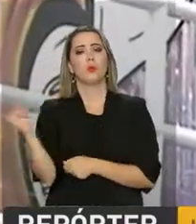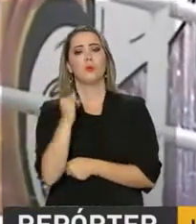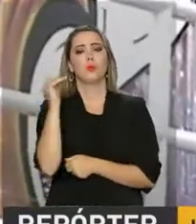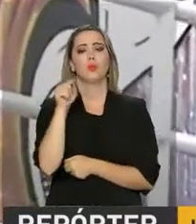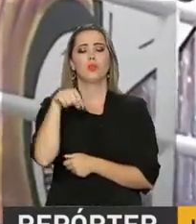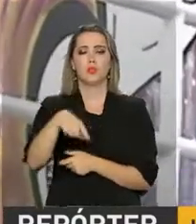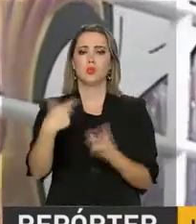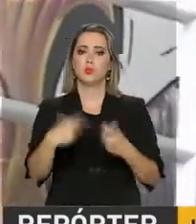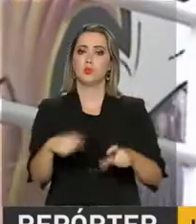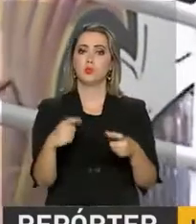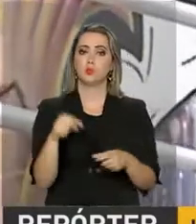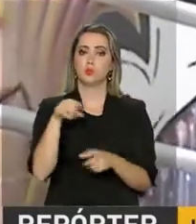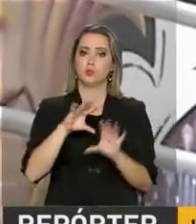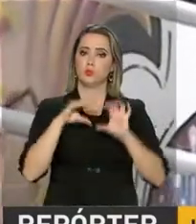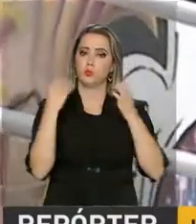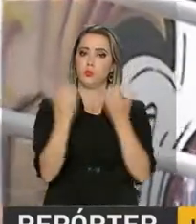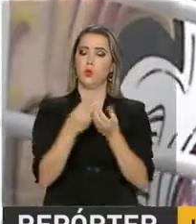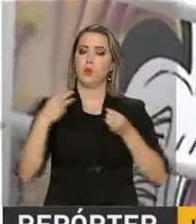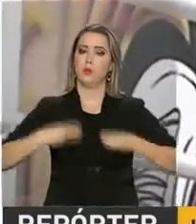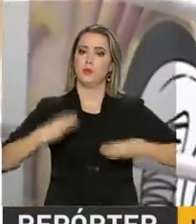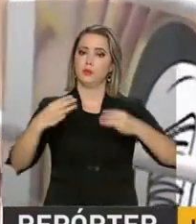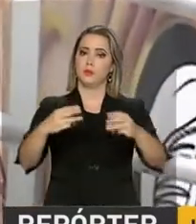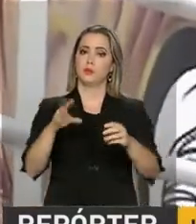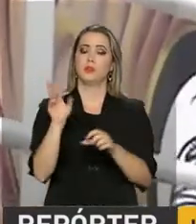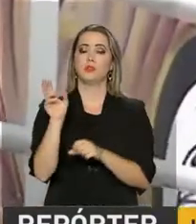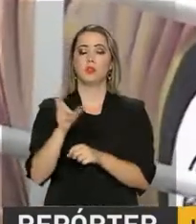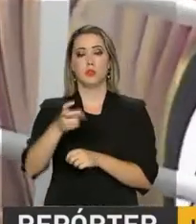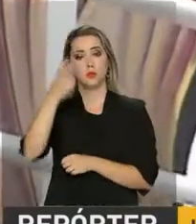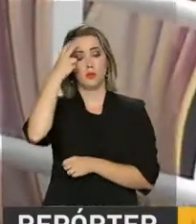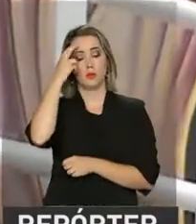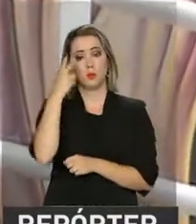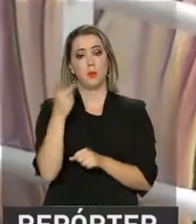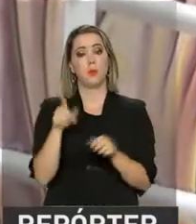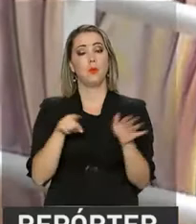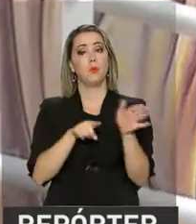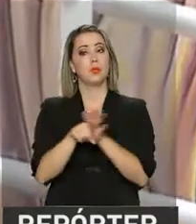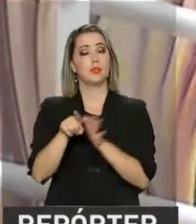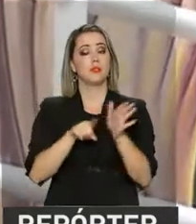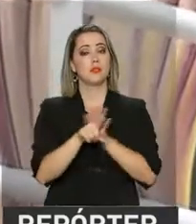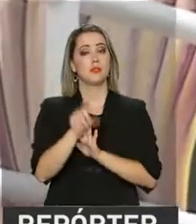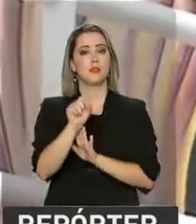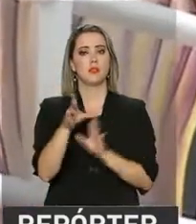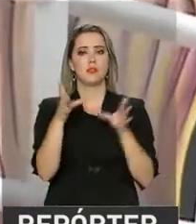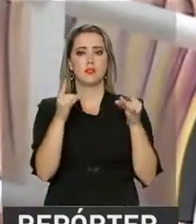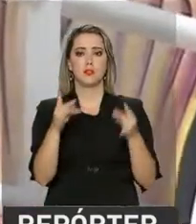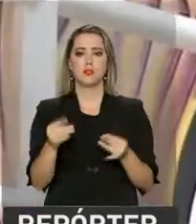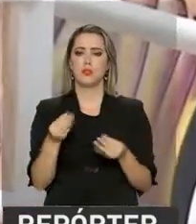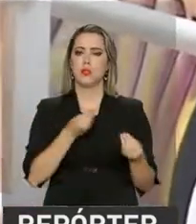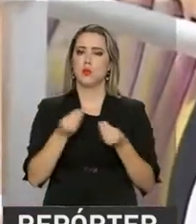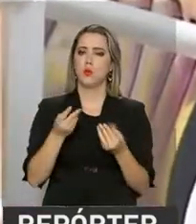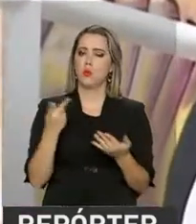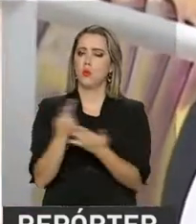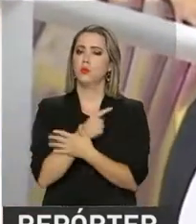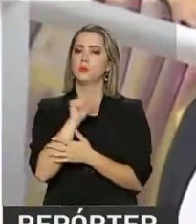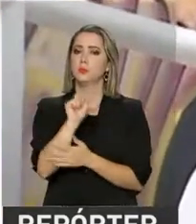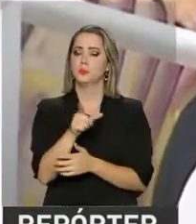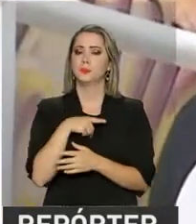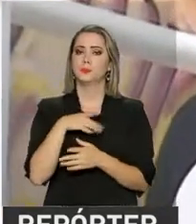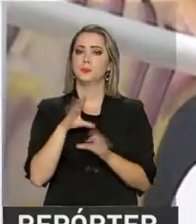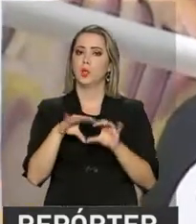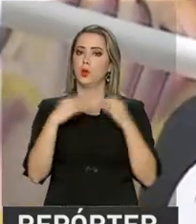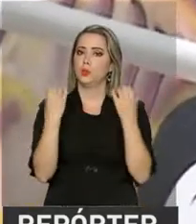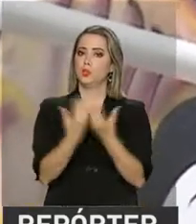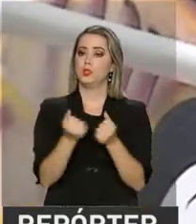comunidade, O Ministério da Cultura realizou uma pesquisa que detalhou o funcionamento e a relação dos moradores